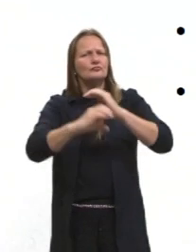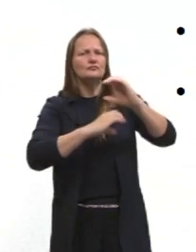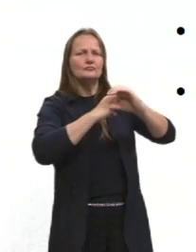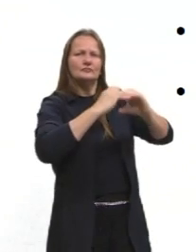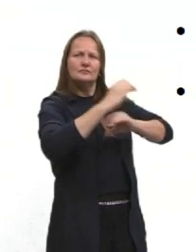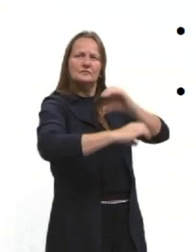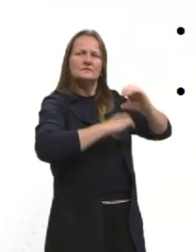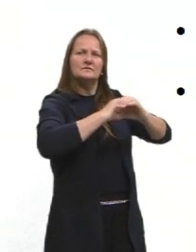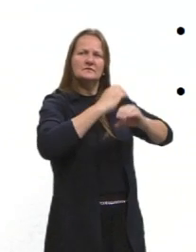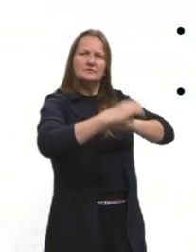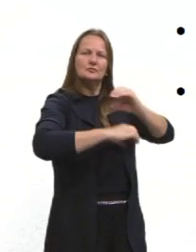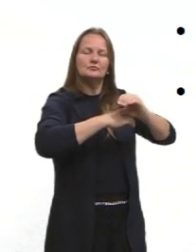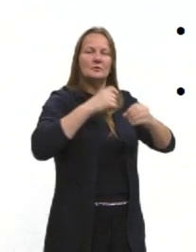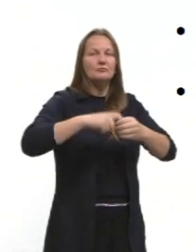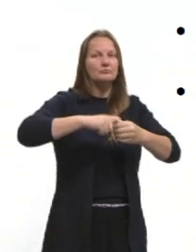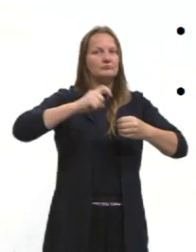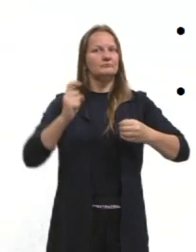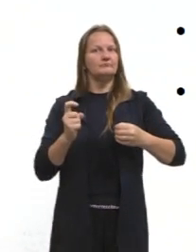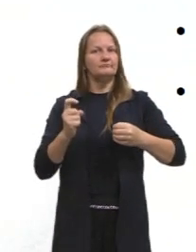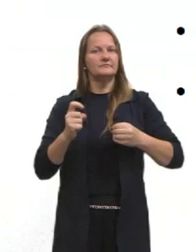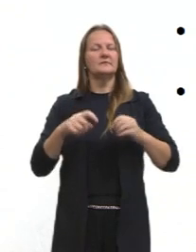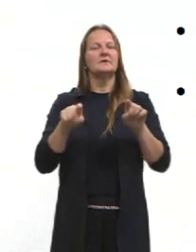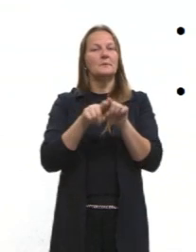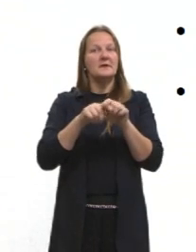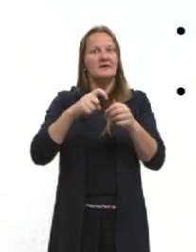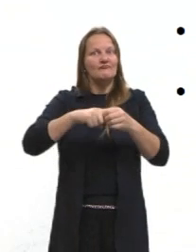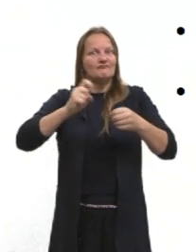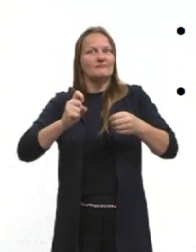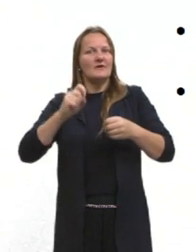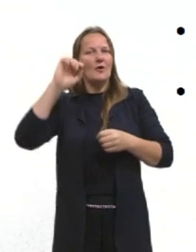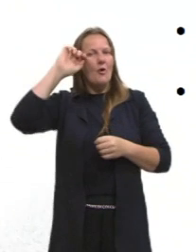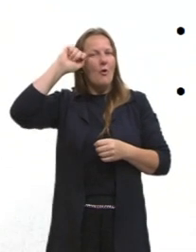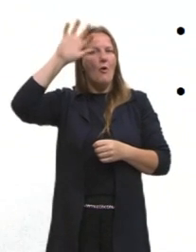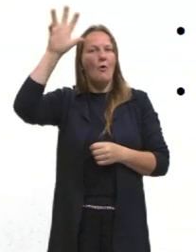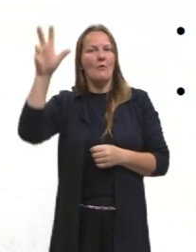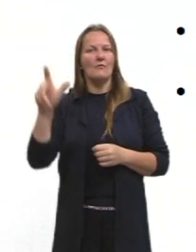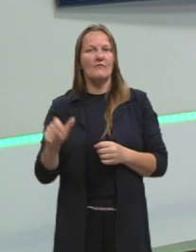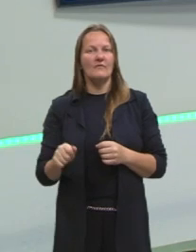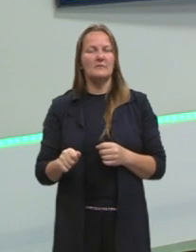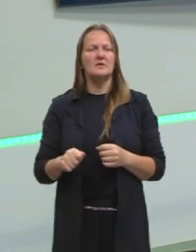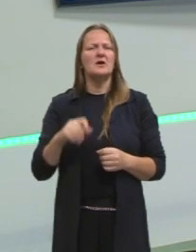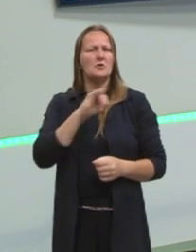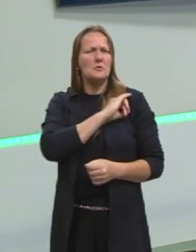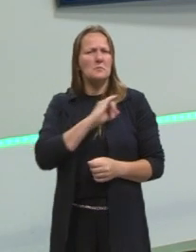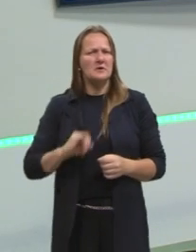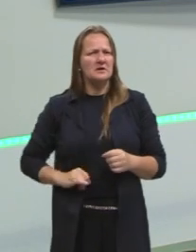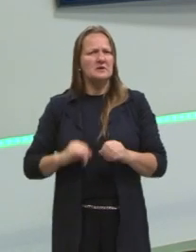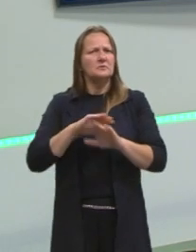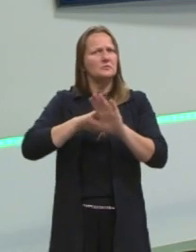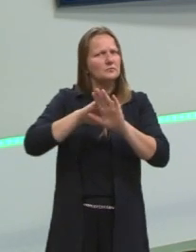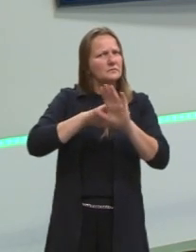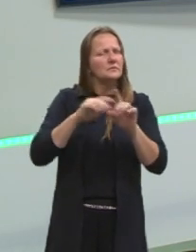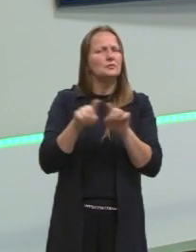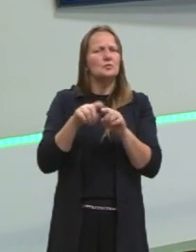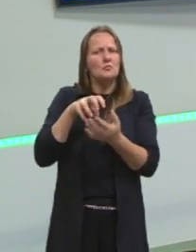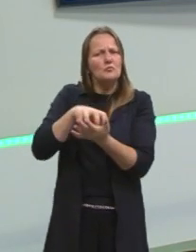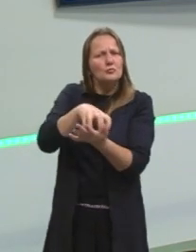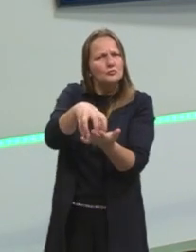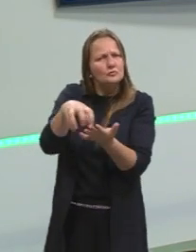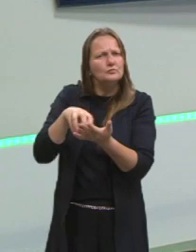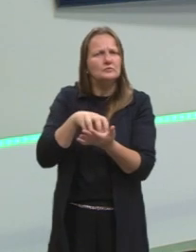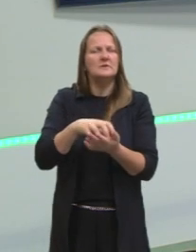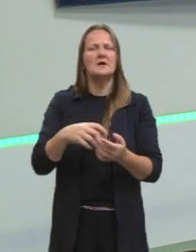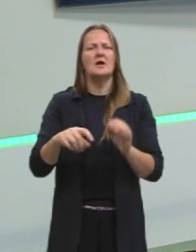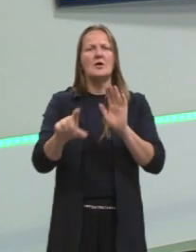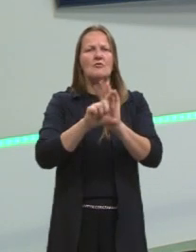pelo ciclo de independências no continente africano, a luta contra o neoimperialismo, contra o colonialismo, a luta contra